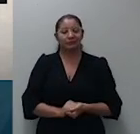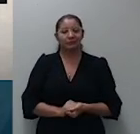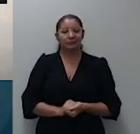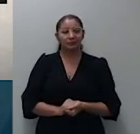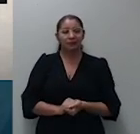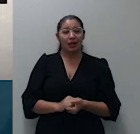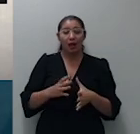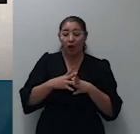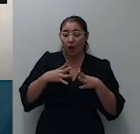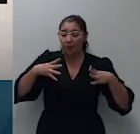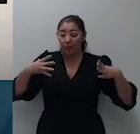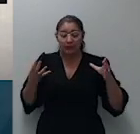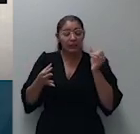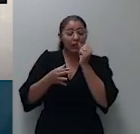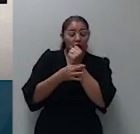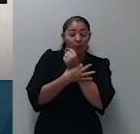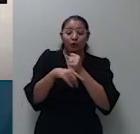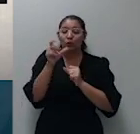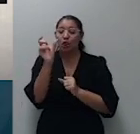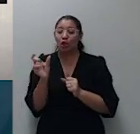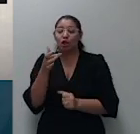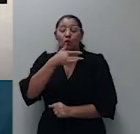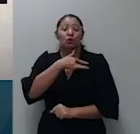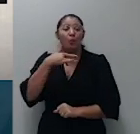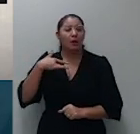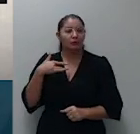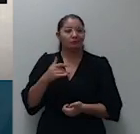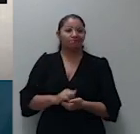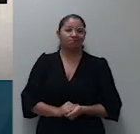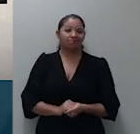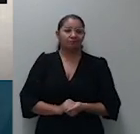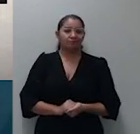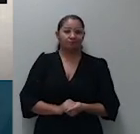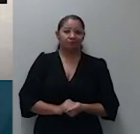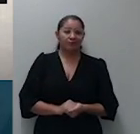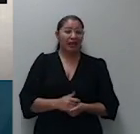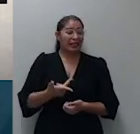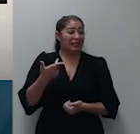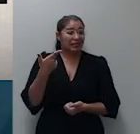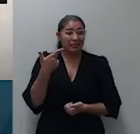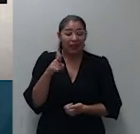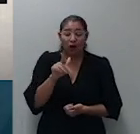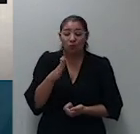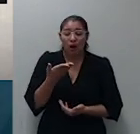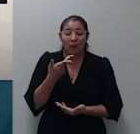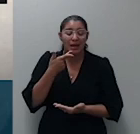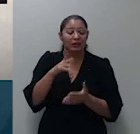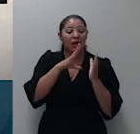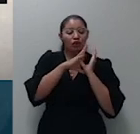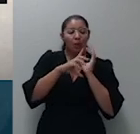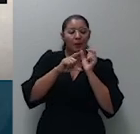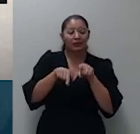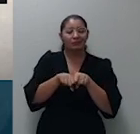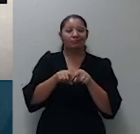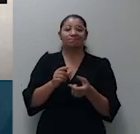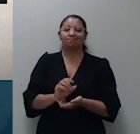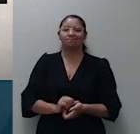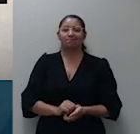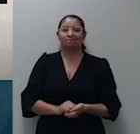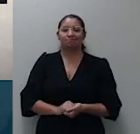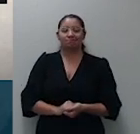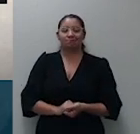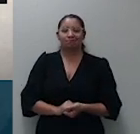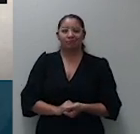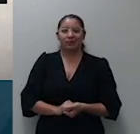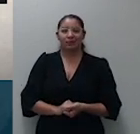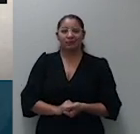para abranger o risco excluído e portanto não considerado no cálculo autorial do prêmio implicaria desequilíbrio no